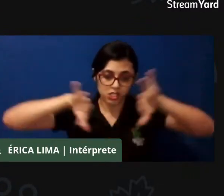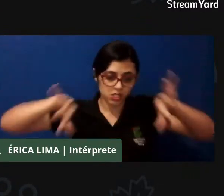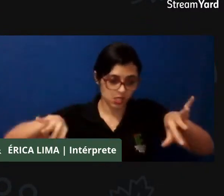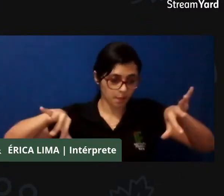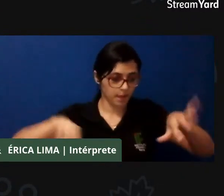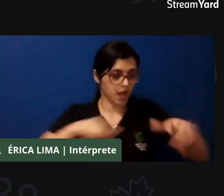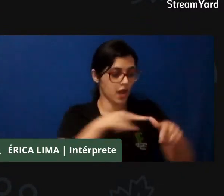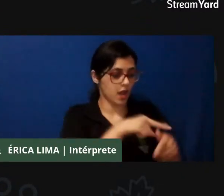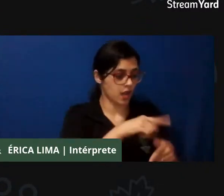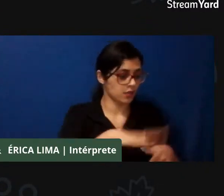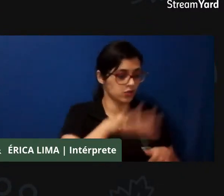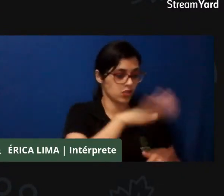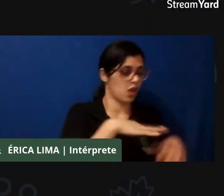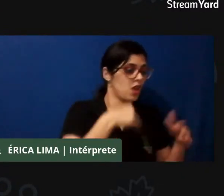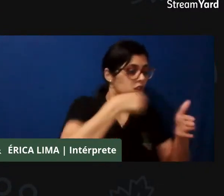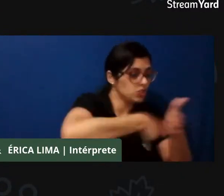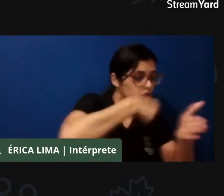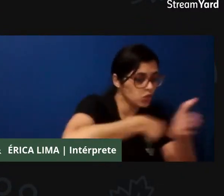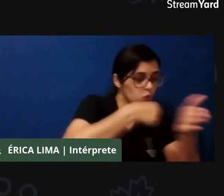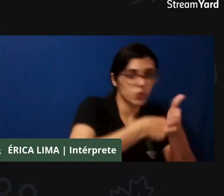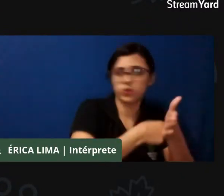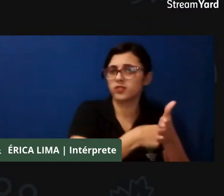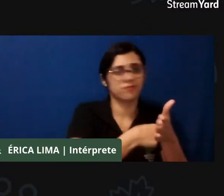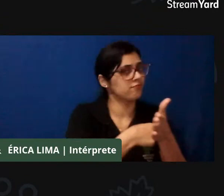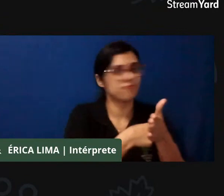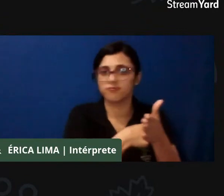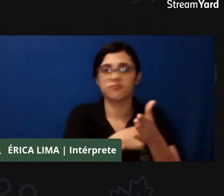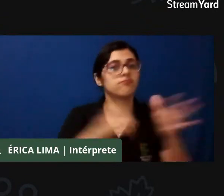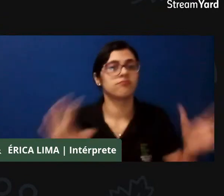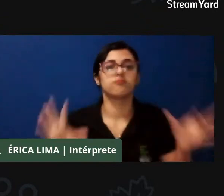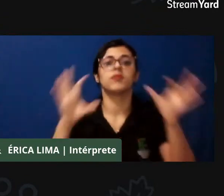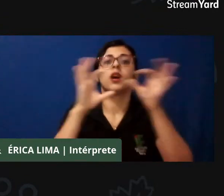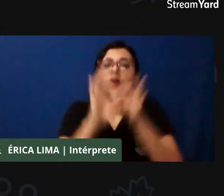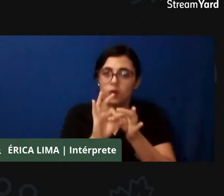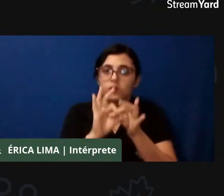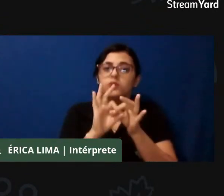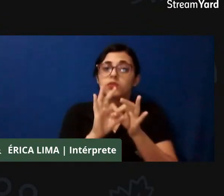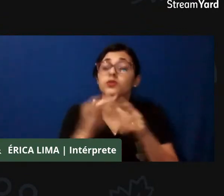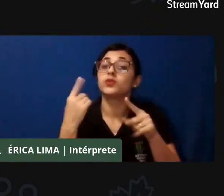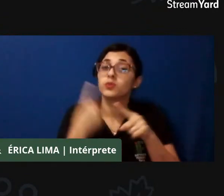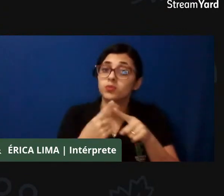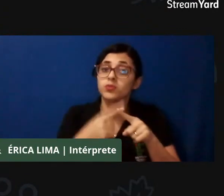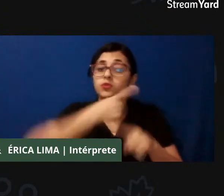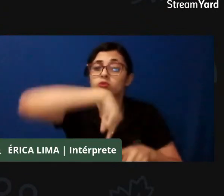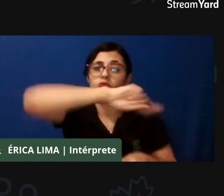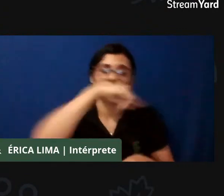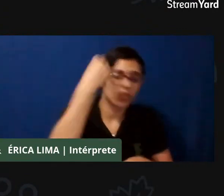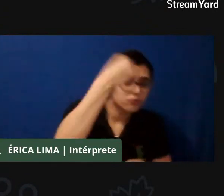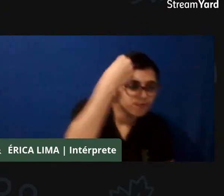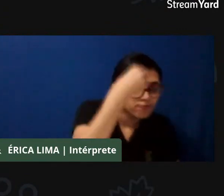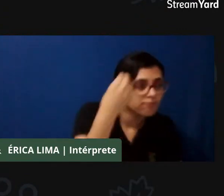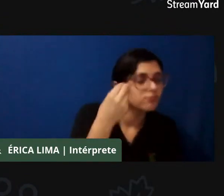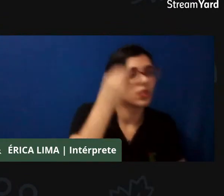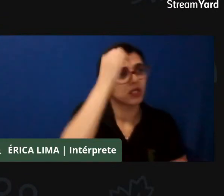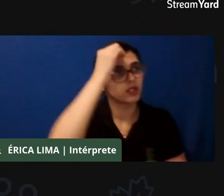ações, das nossas atividades, dos nossos saberes e fazeres. E a gente traz muito forte